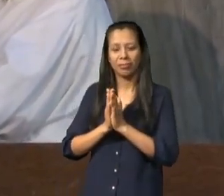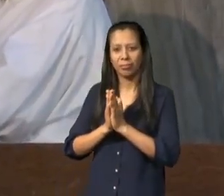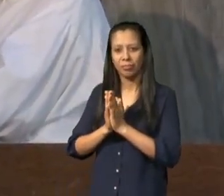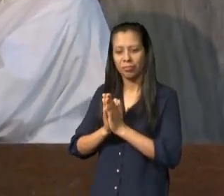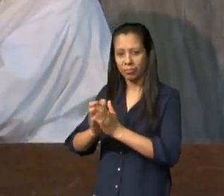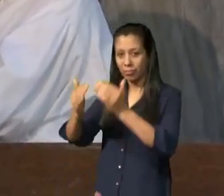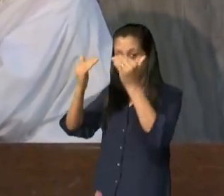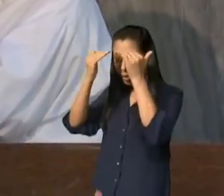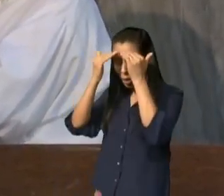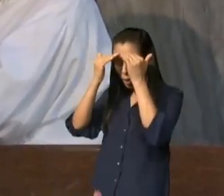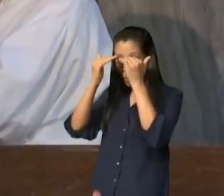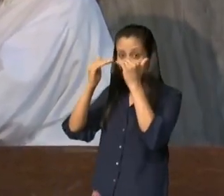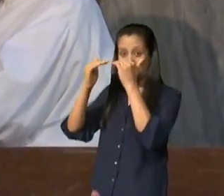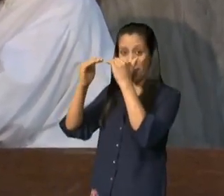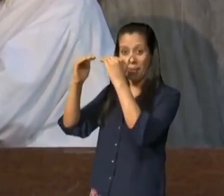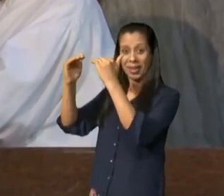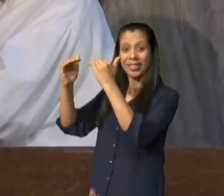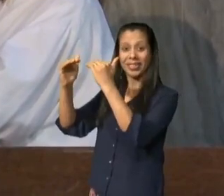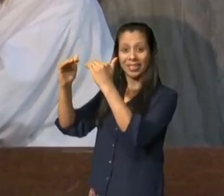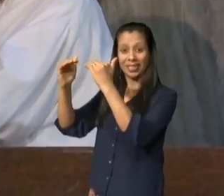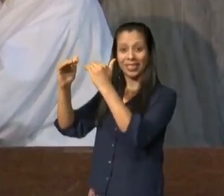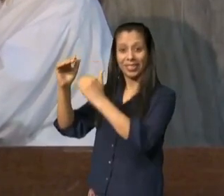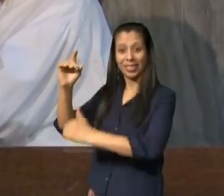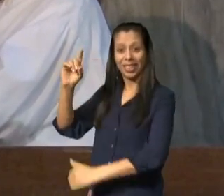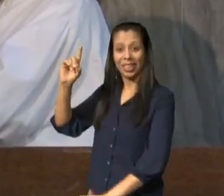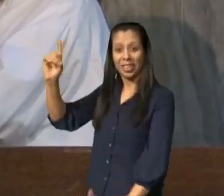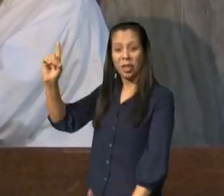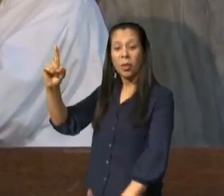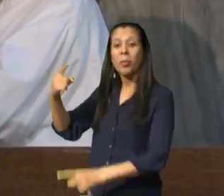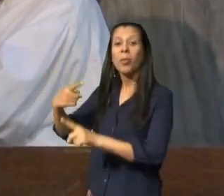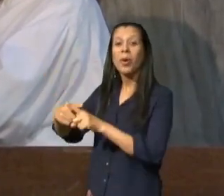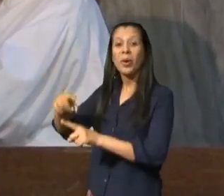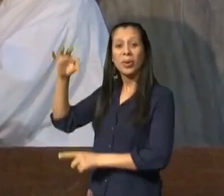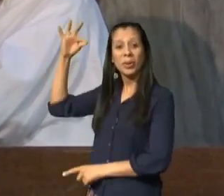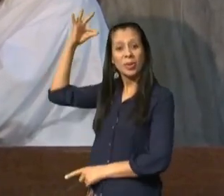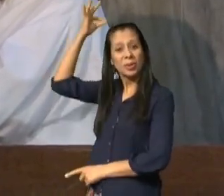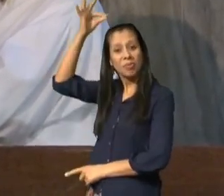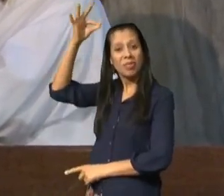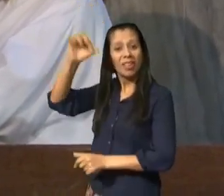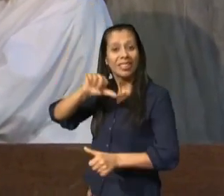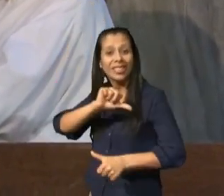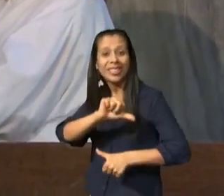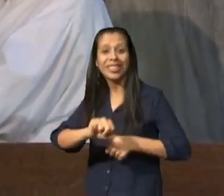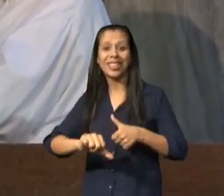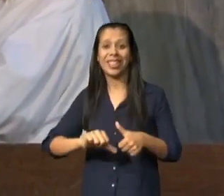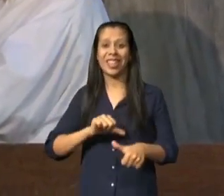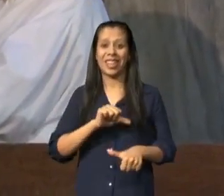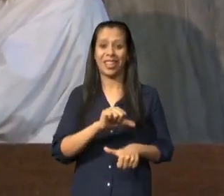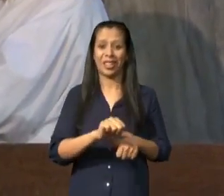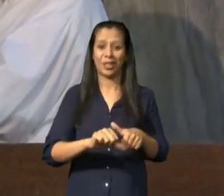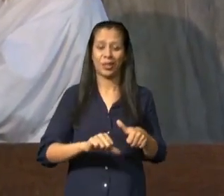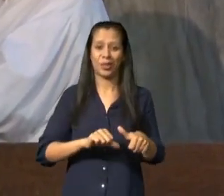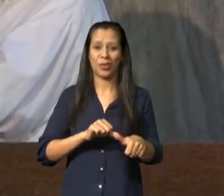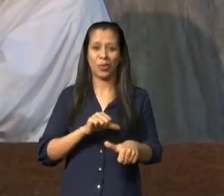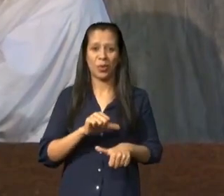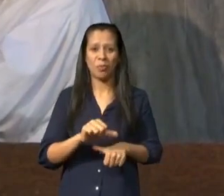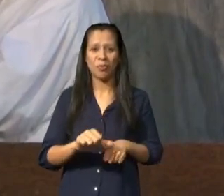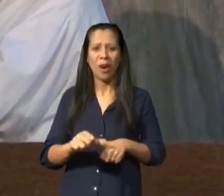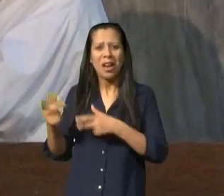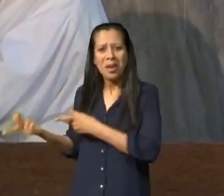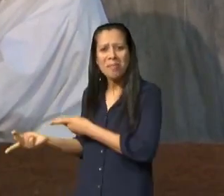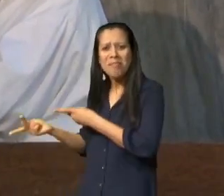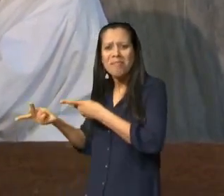obedecer Jesus porque o Espírito Santo a transformou você é muito muito muito bem-vindo à igreja de